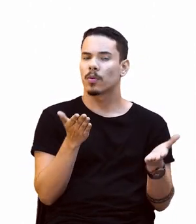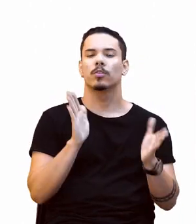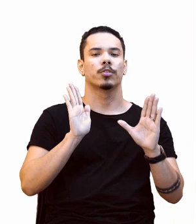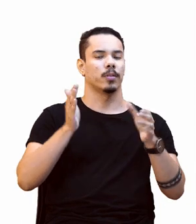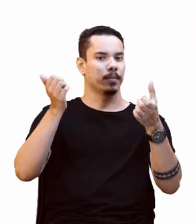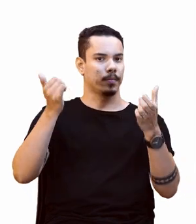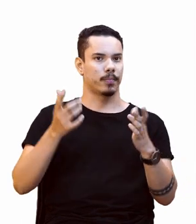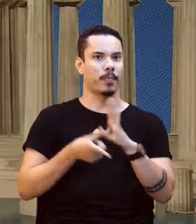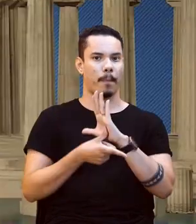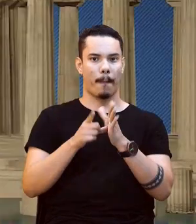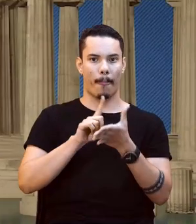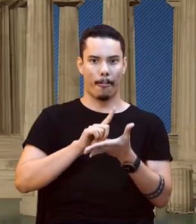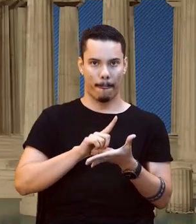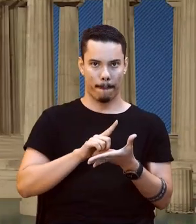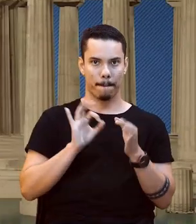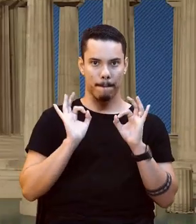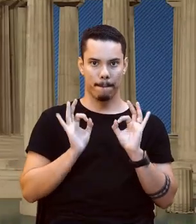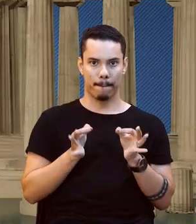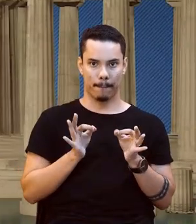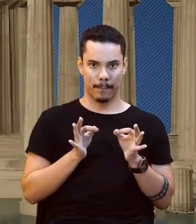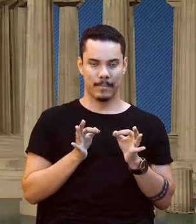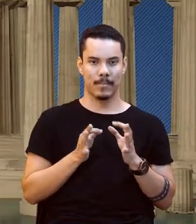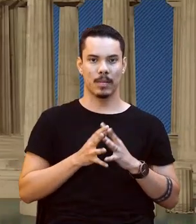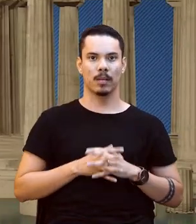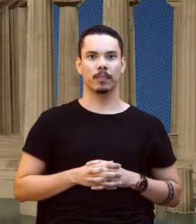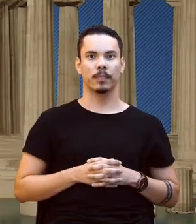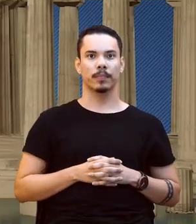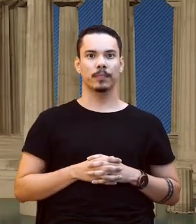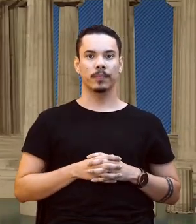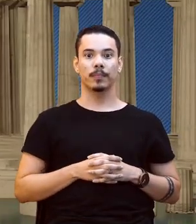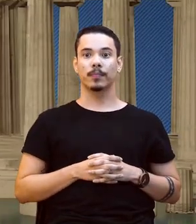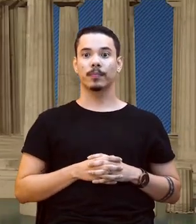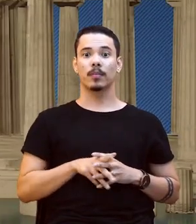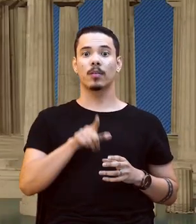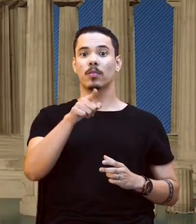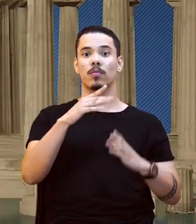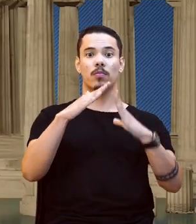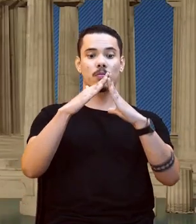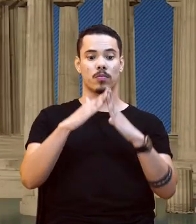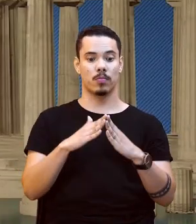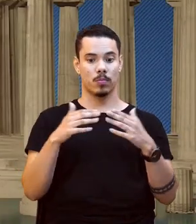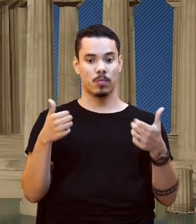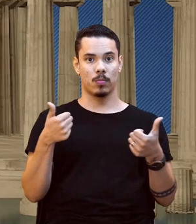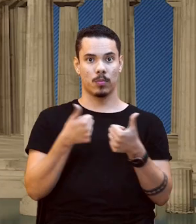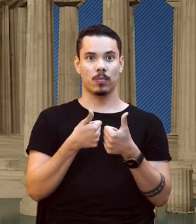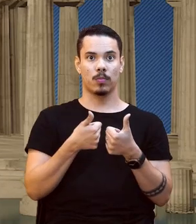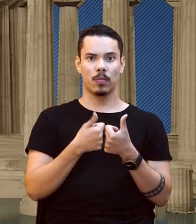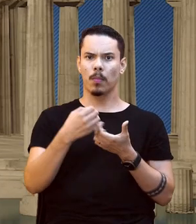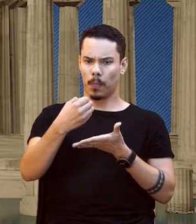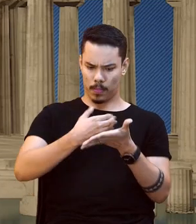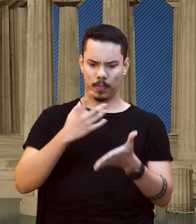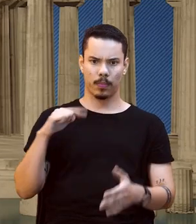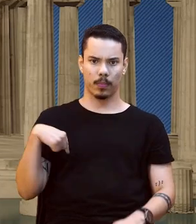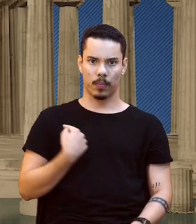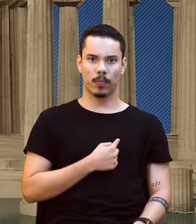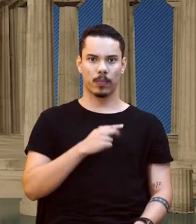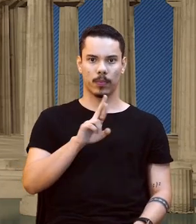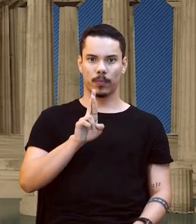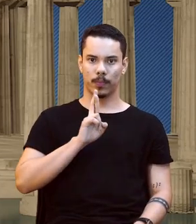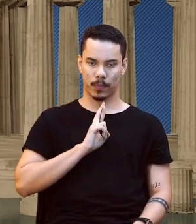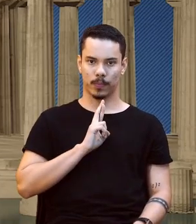corredores, né? Ecológicos. E aí, você mora próximo, manda aí pra gente essa resposta.